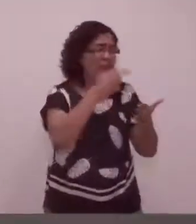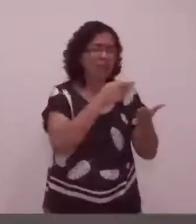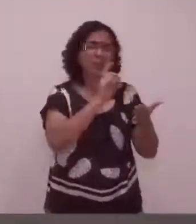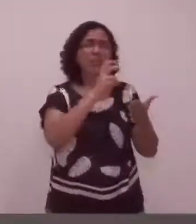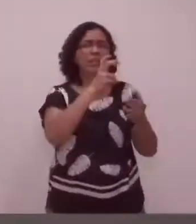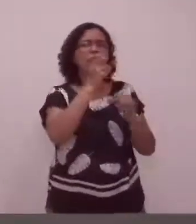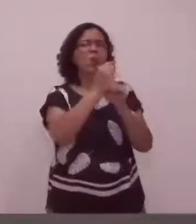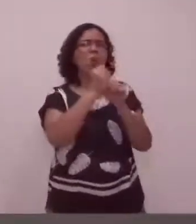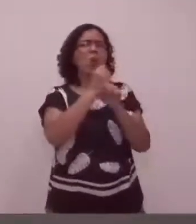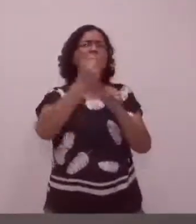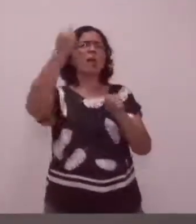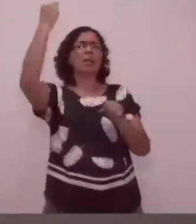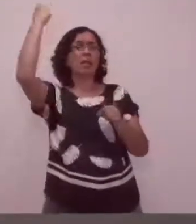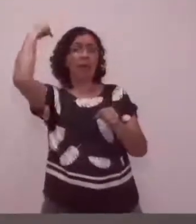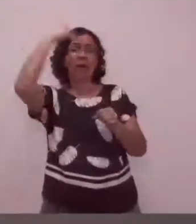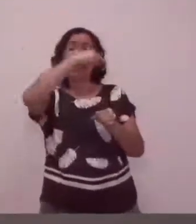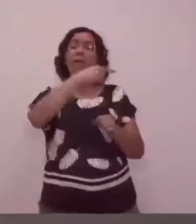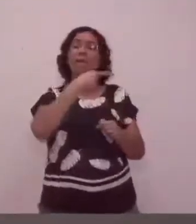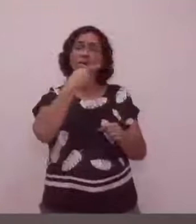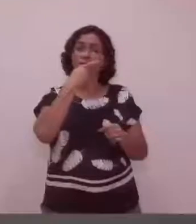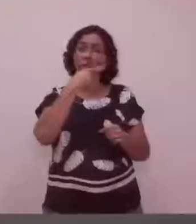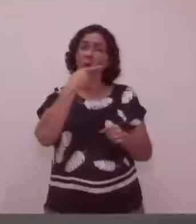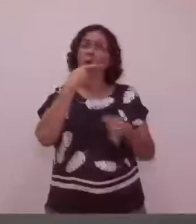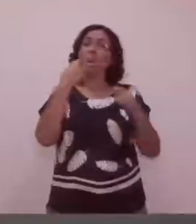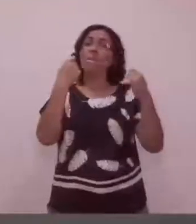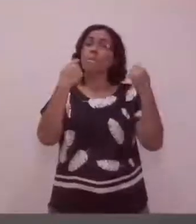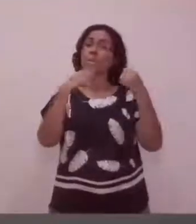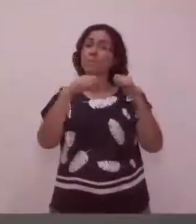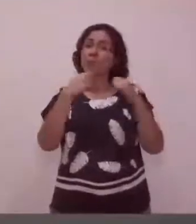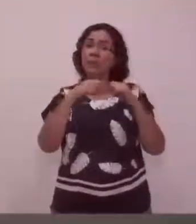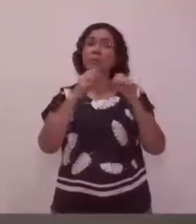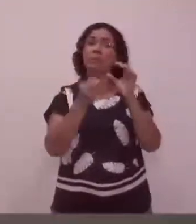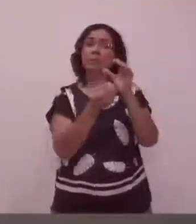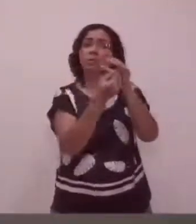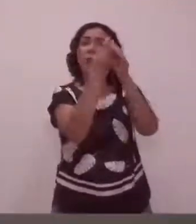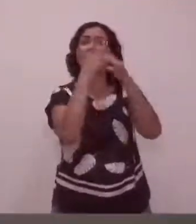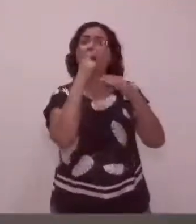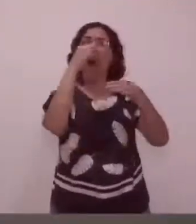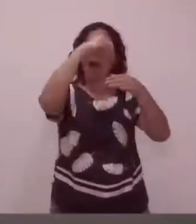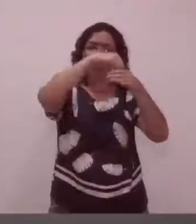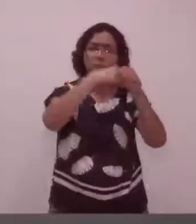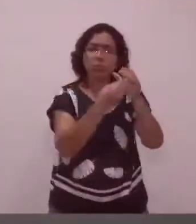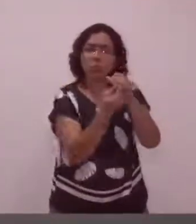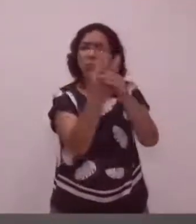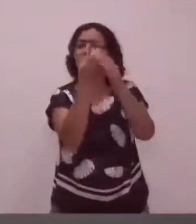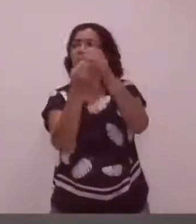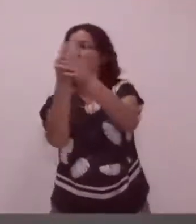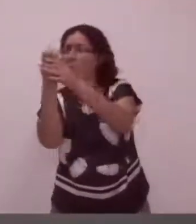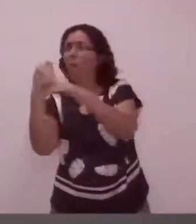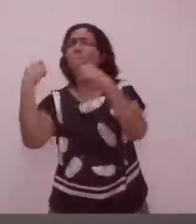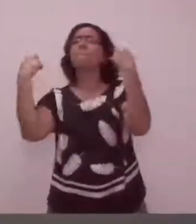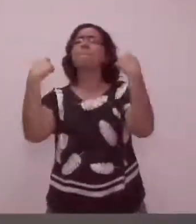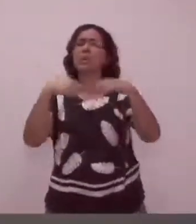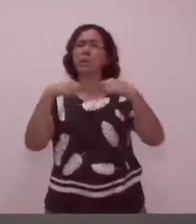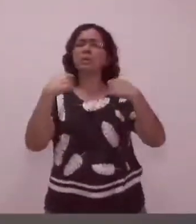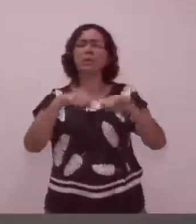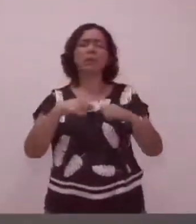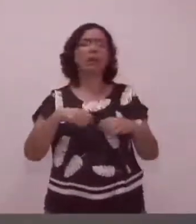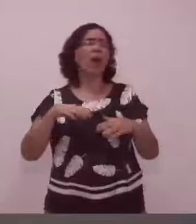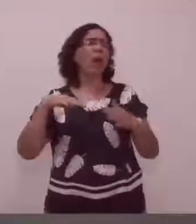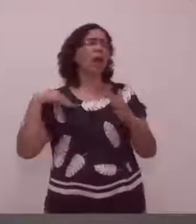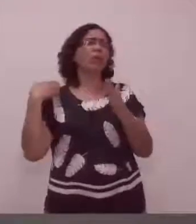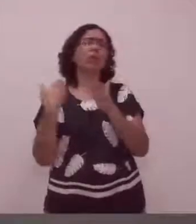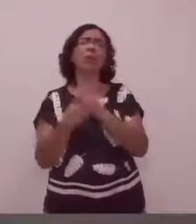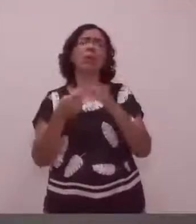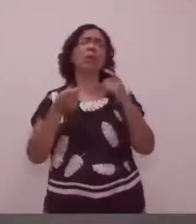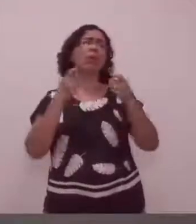anos atrás, ele indicava que teriam que ser reflorestadas as nascentes. Quanto tempo faz que estão discutindo o plano